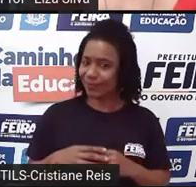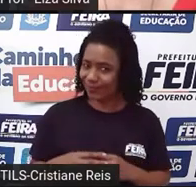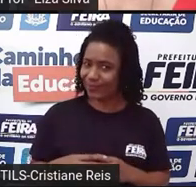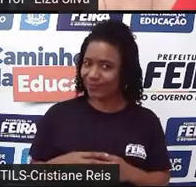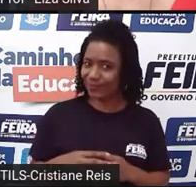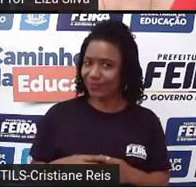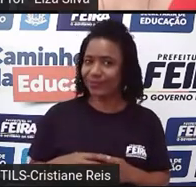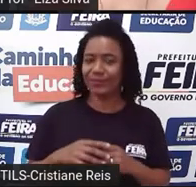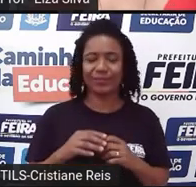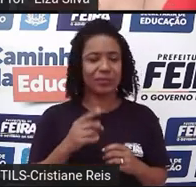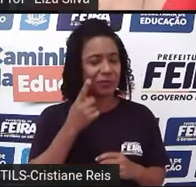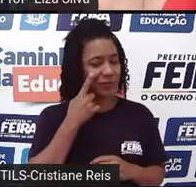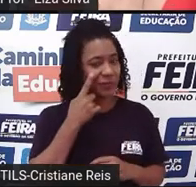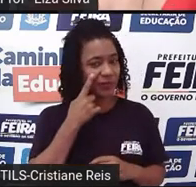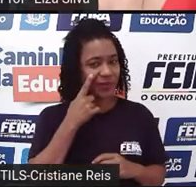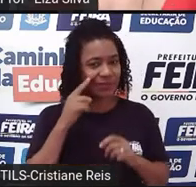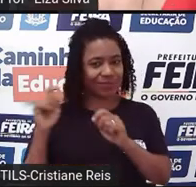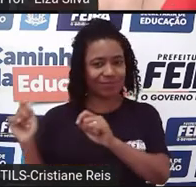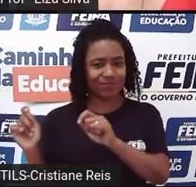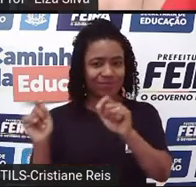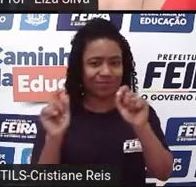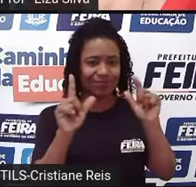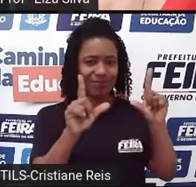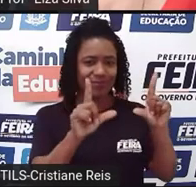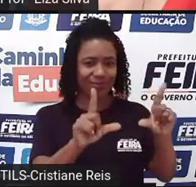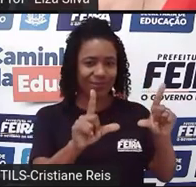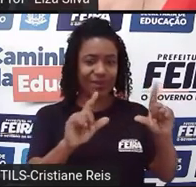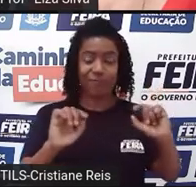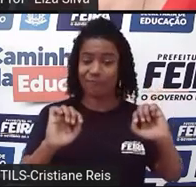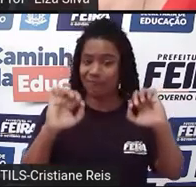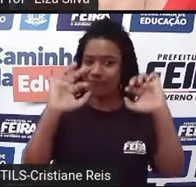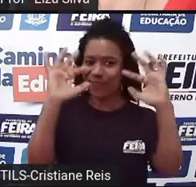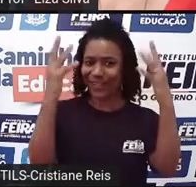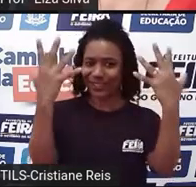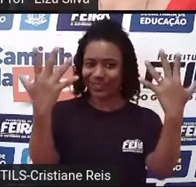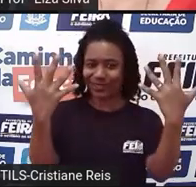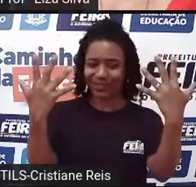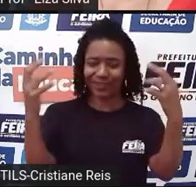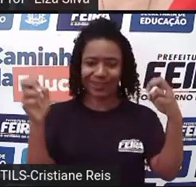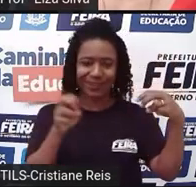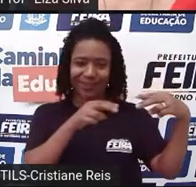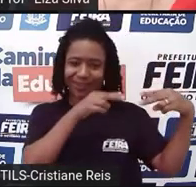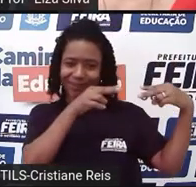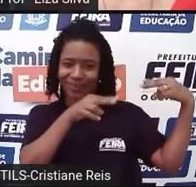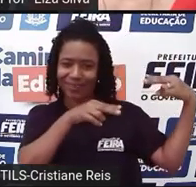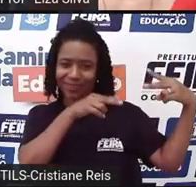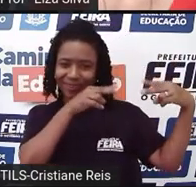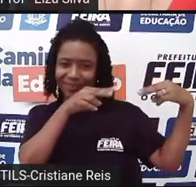Então vejamos aqui se é essa cena. Ok. Yes. Number two.